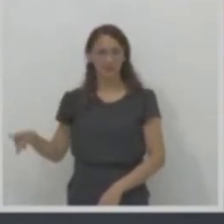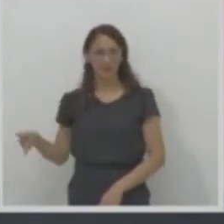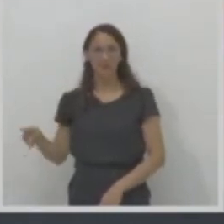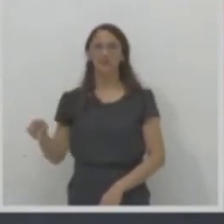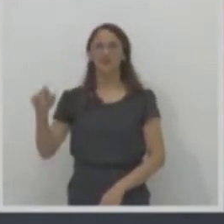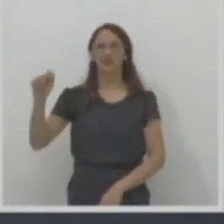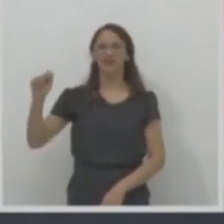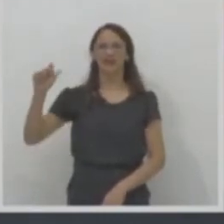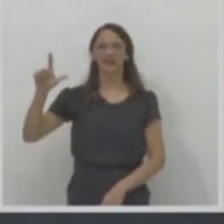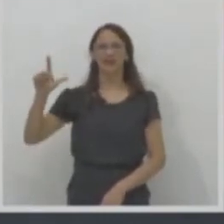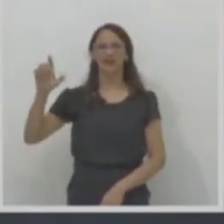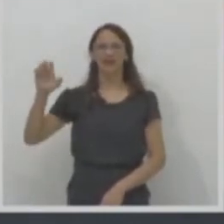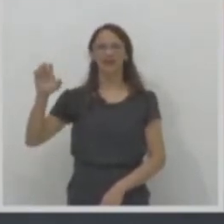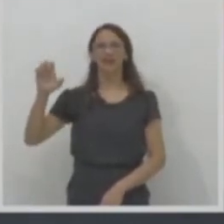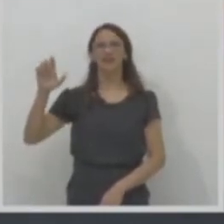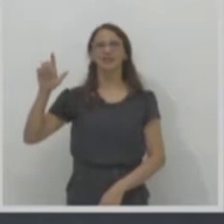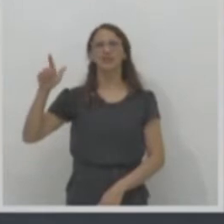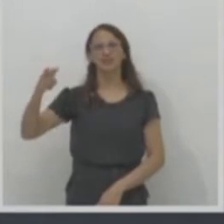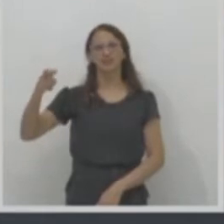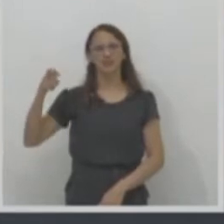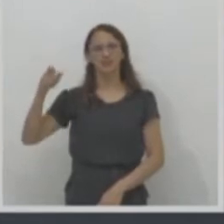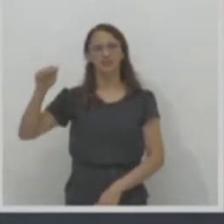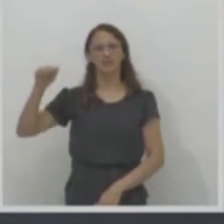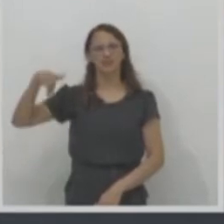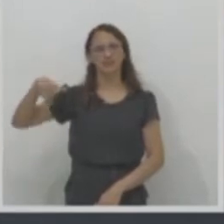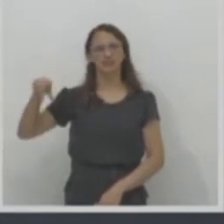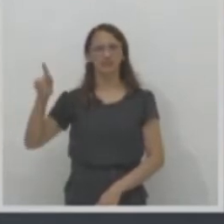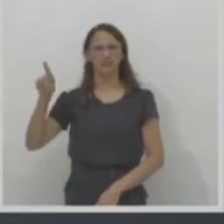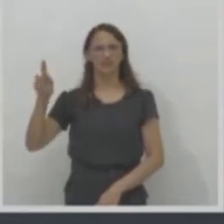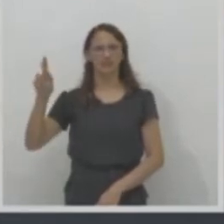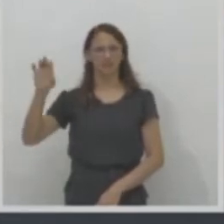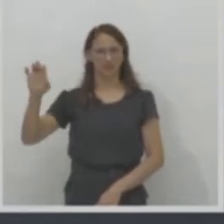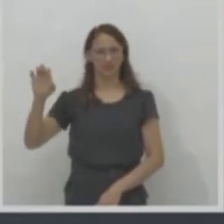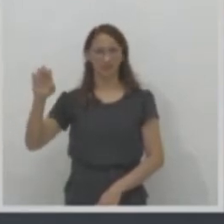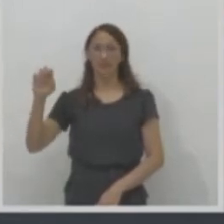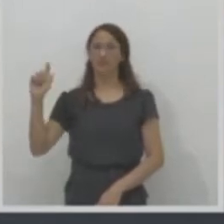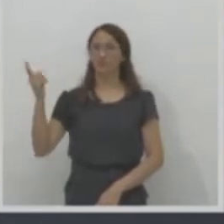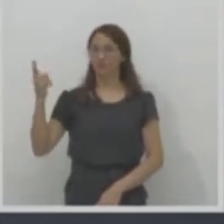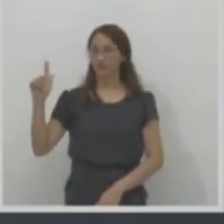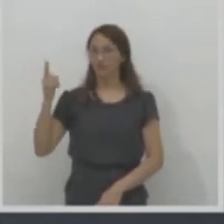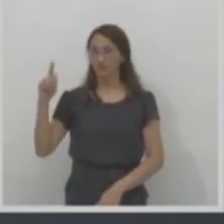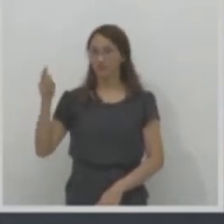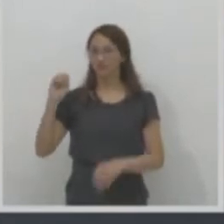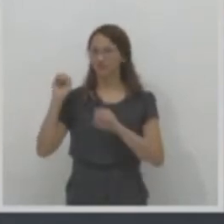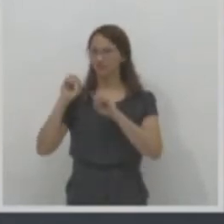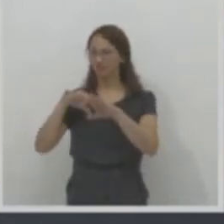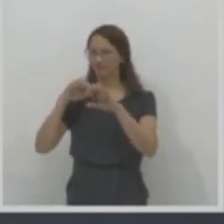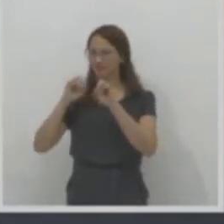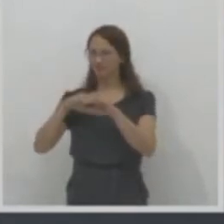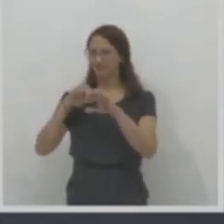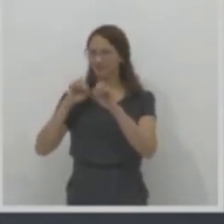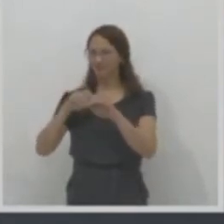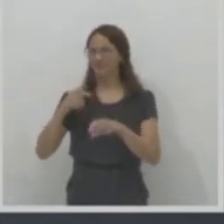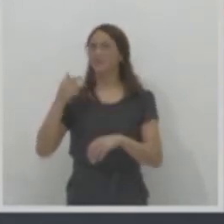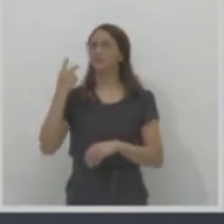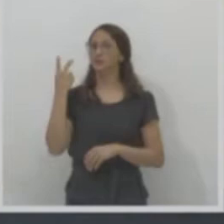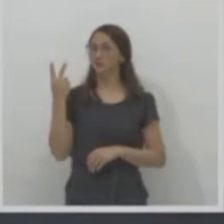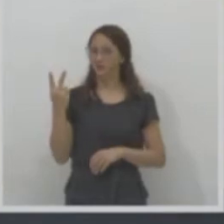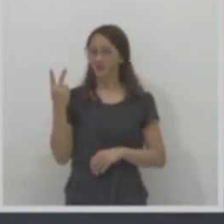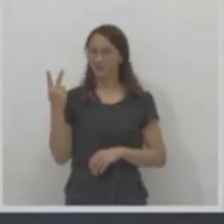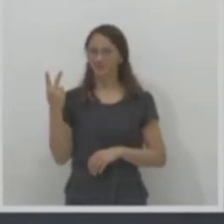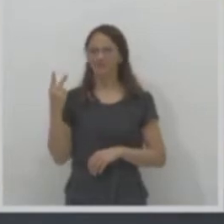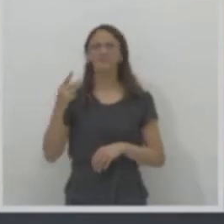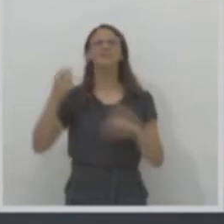de Geografia e vamos para a nossa segunda aula, aula 2. Vamos discutir o que nessa aula?